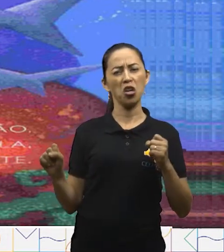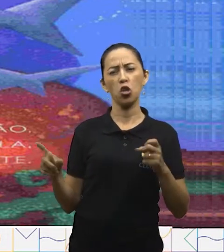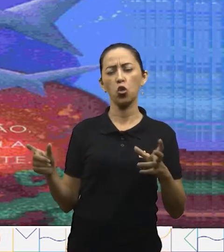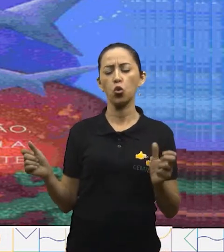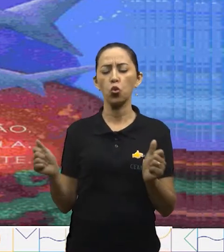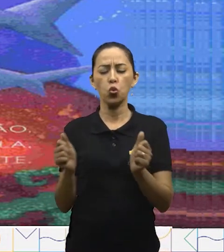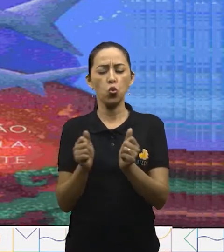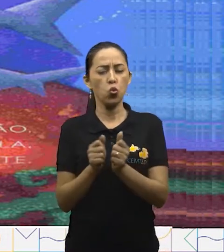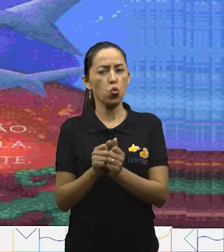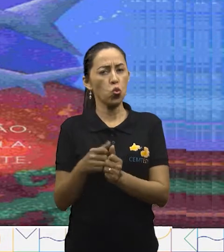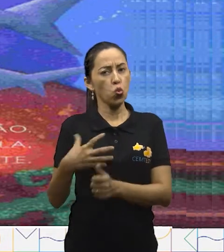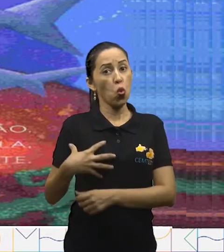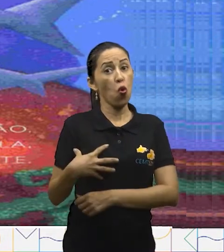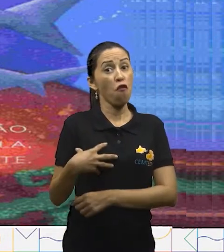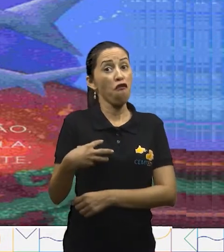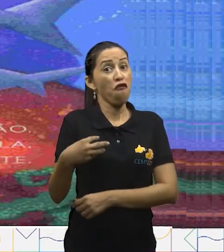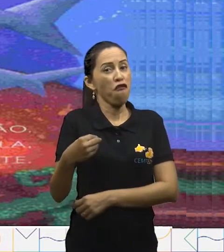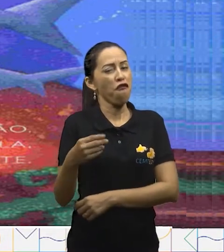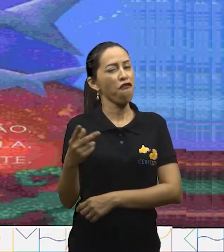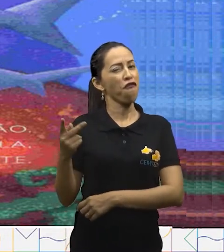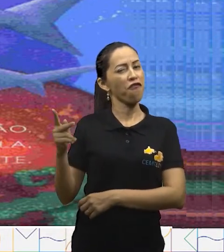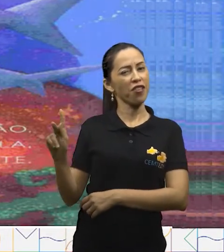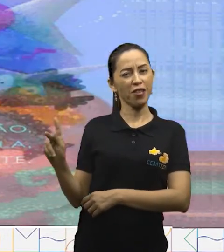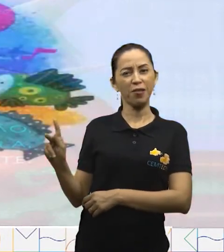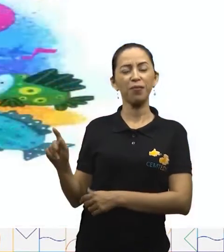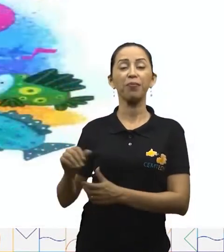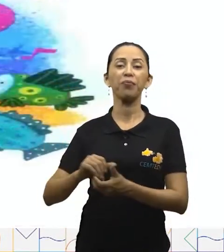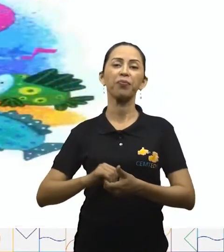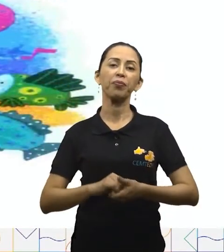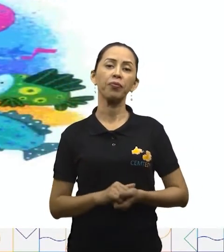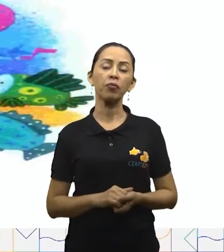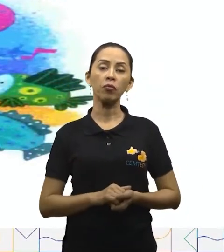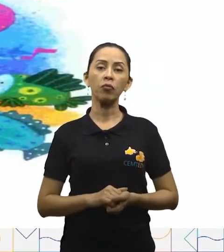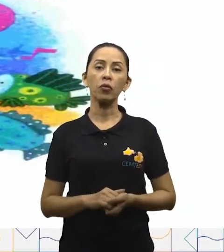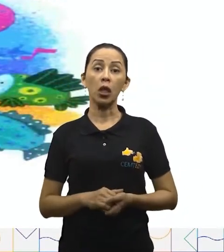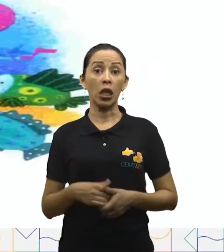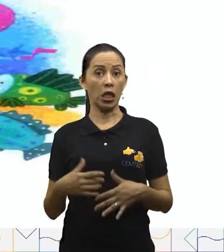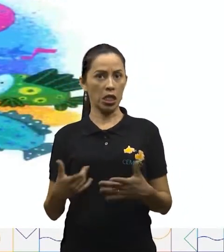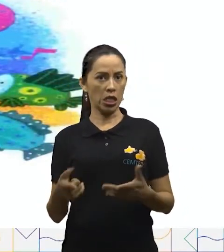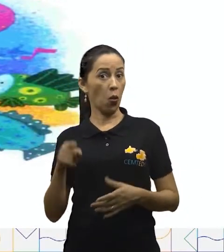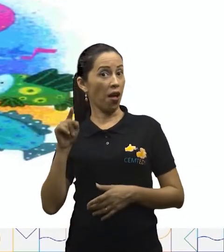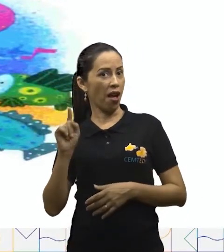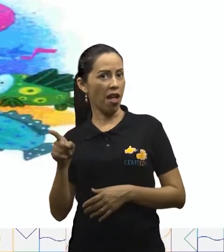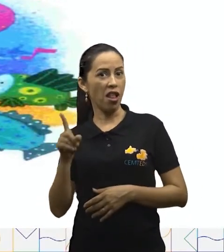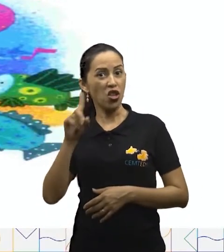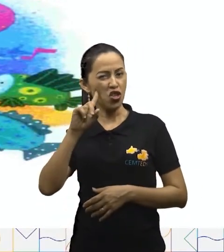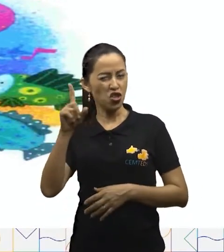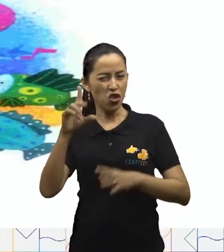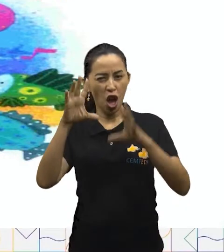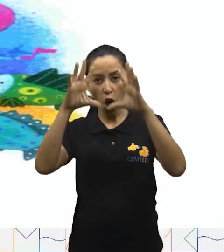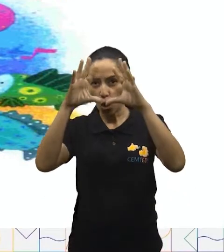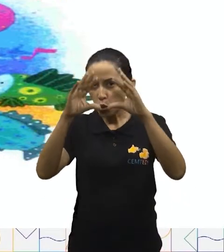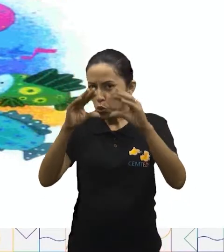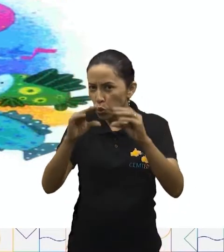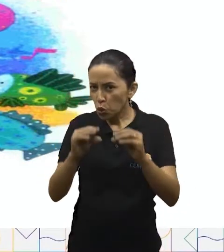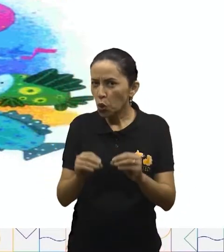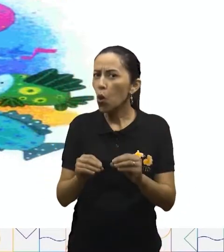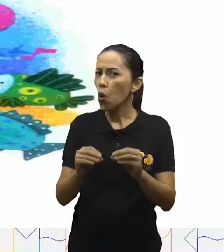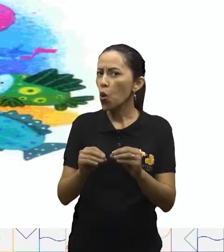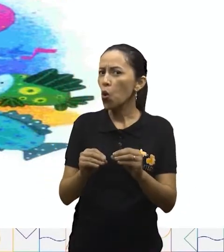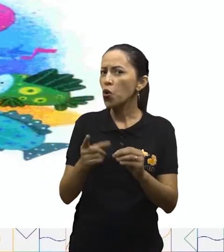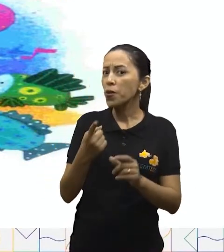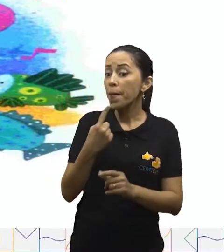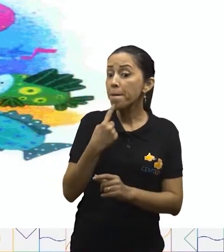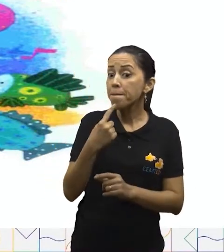filho, o Tubaronete. Naquela noite, acamparam perto do